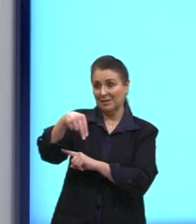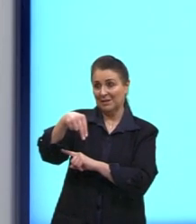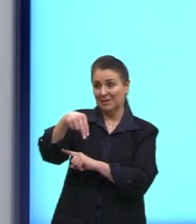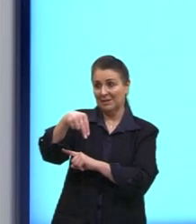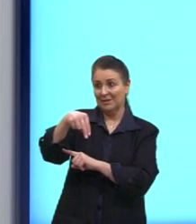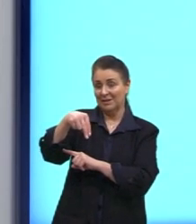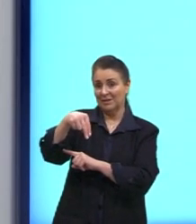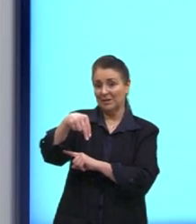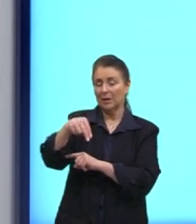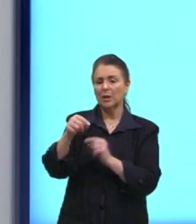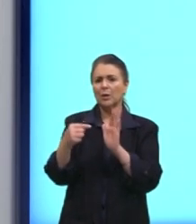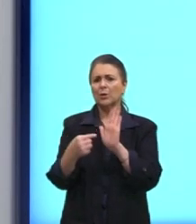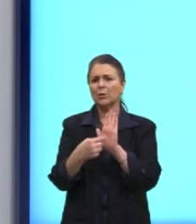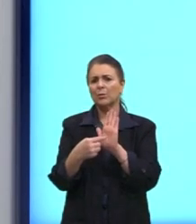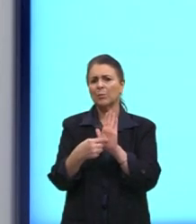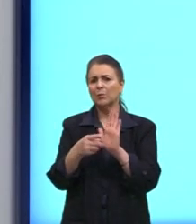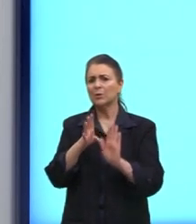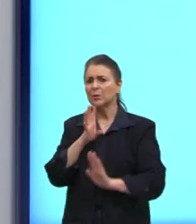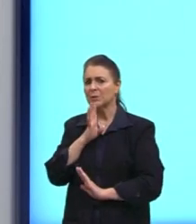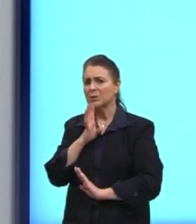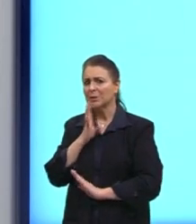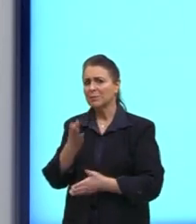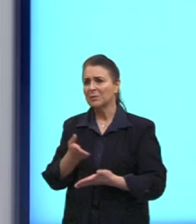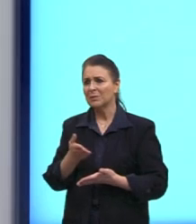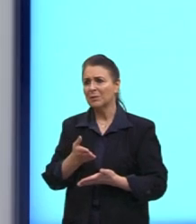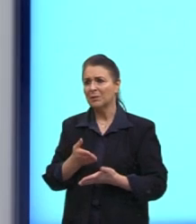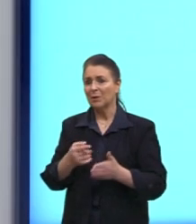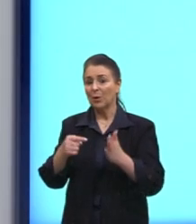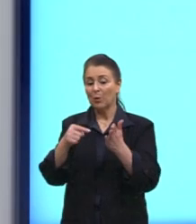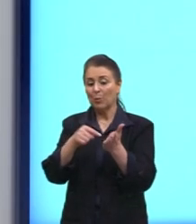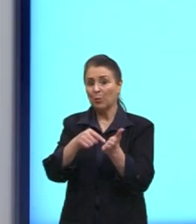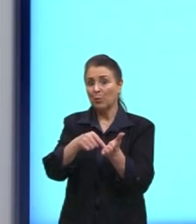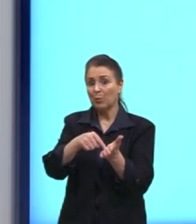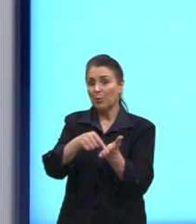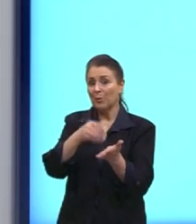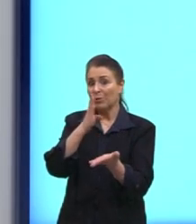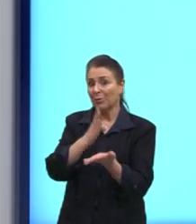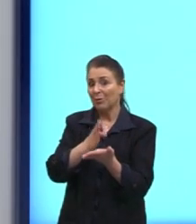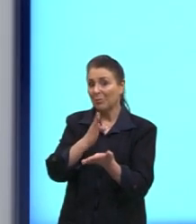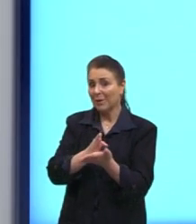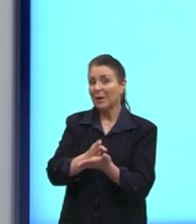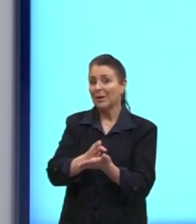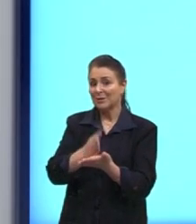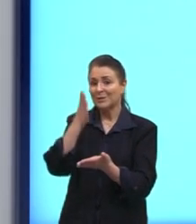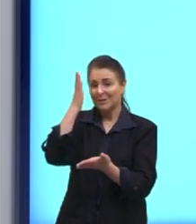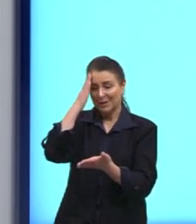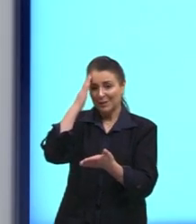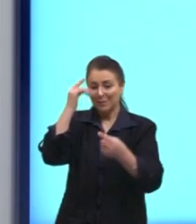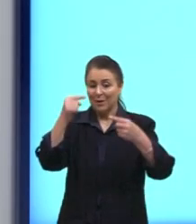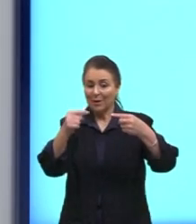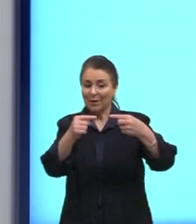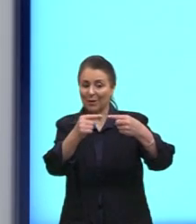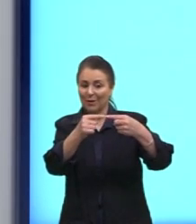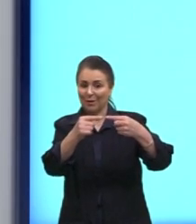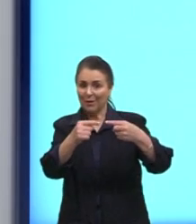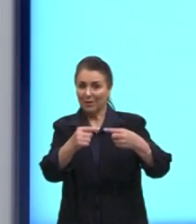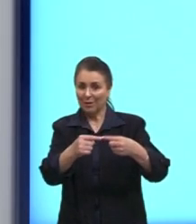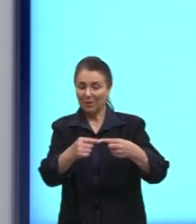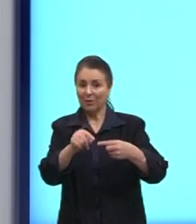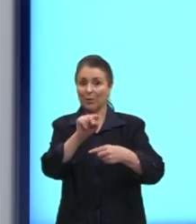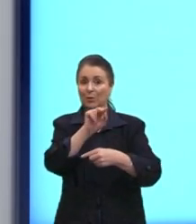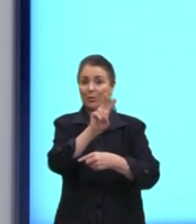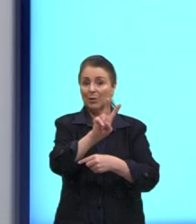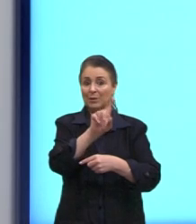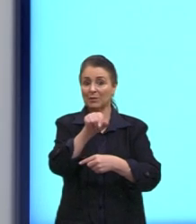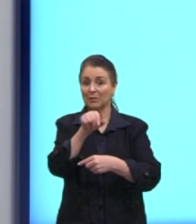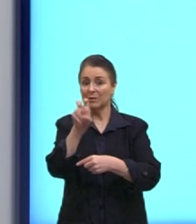pegar aquele ponto que nós conhecemos porque o ponto médio nós já tínhamos determinado a coordenada era 2,5